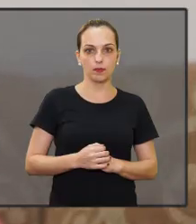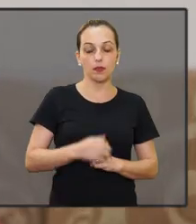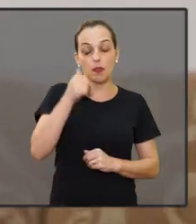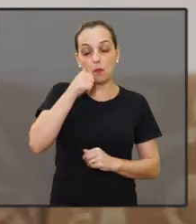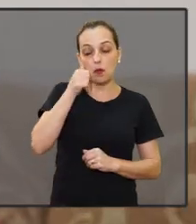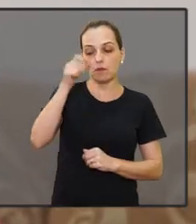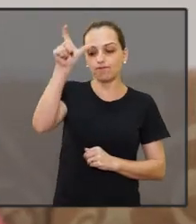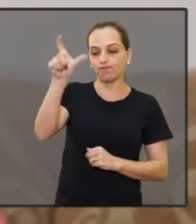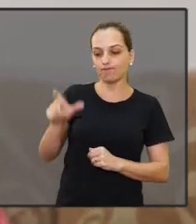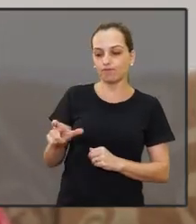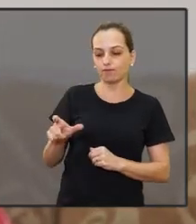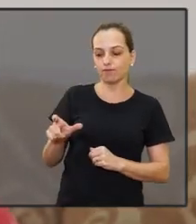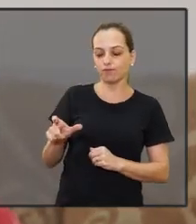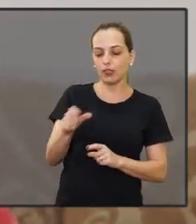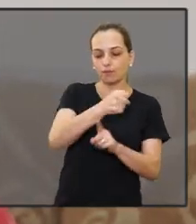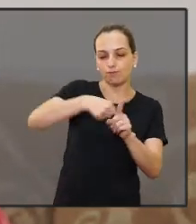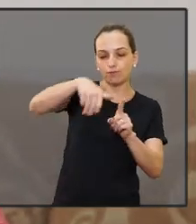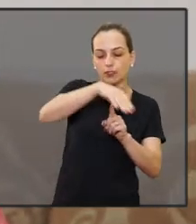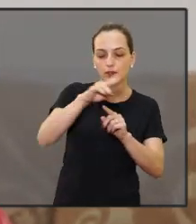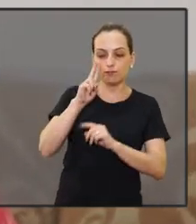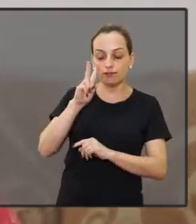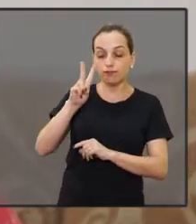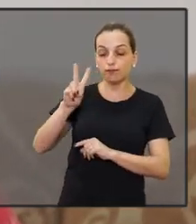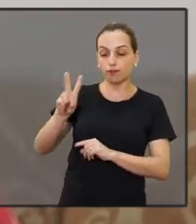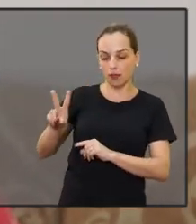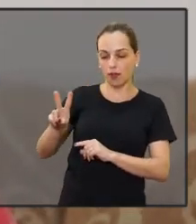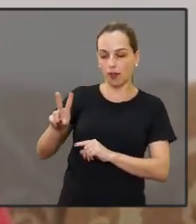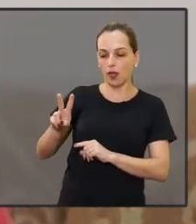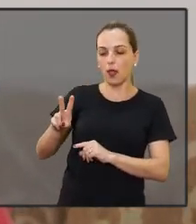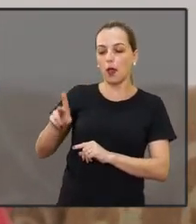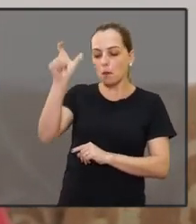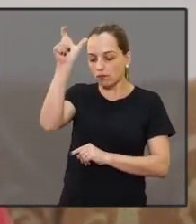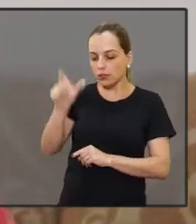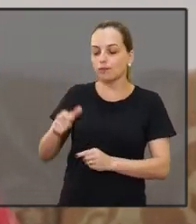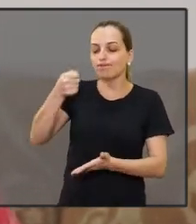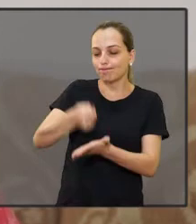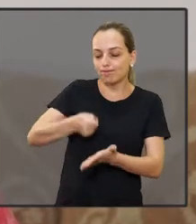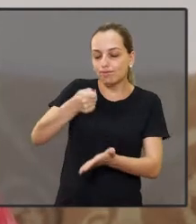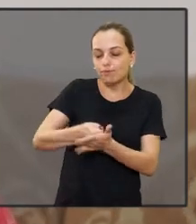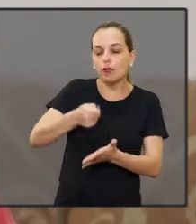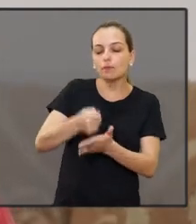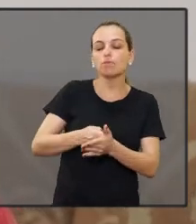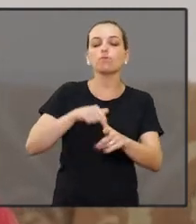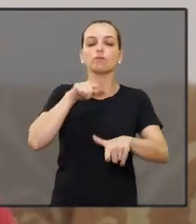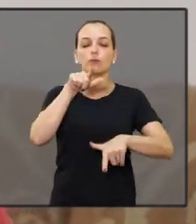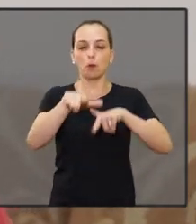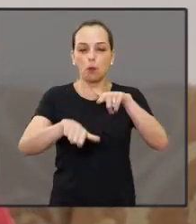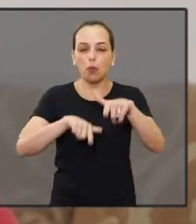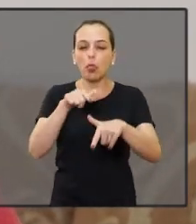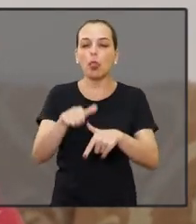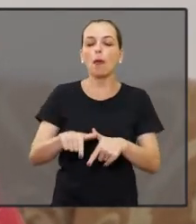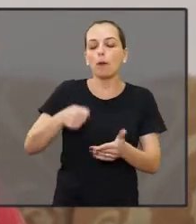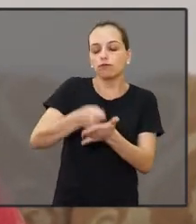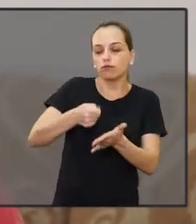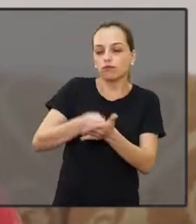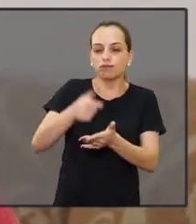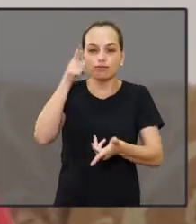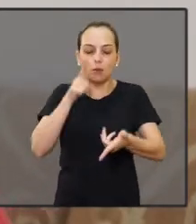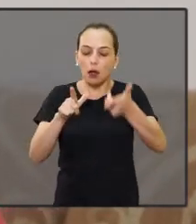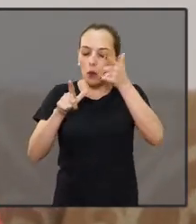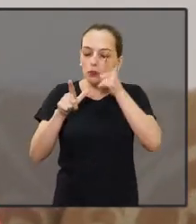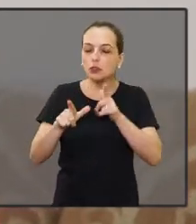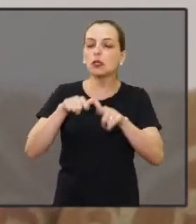Eu acho que a sociedade deveria ver a mulher como a pessoa batalhadora, que luta para ter aquilo que quer,